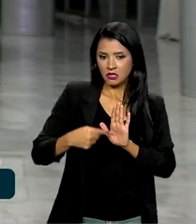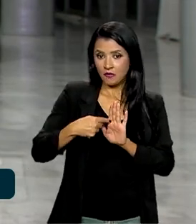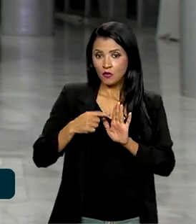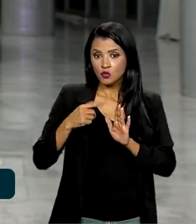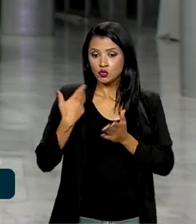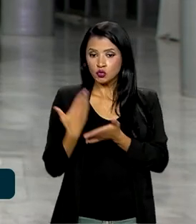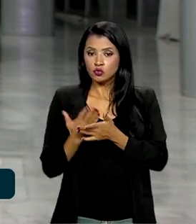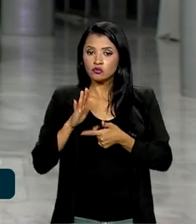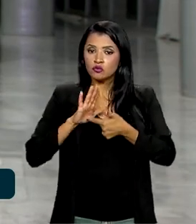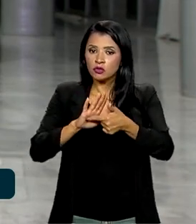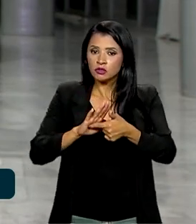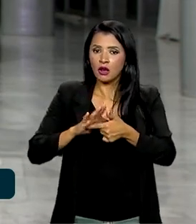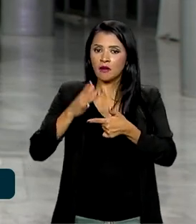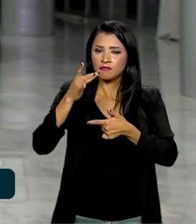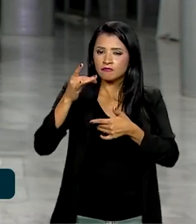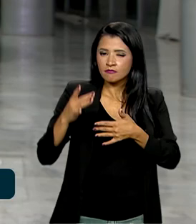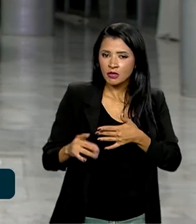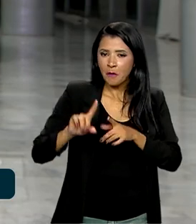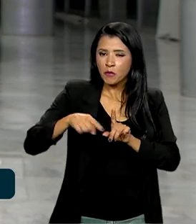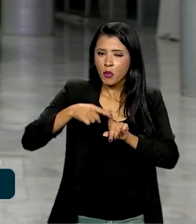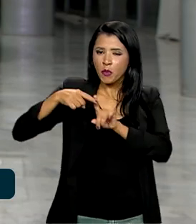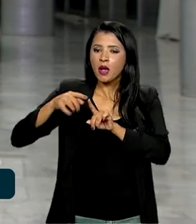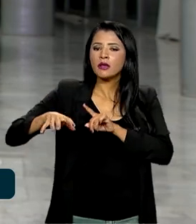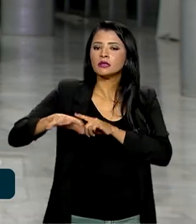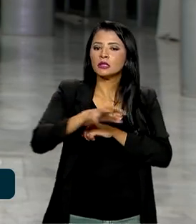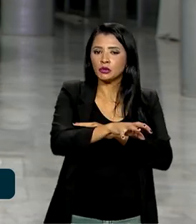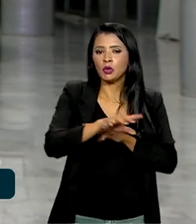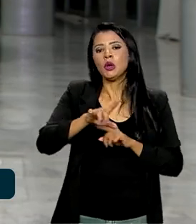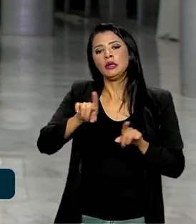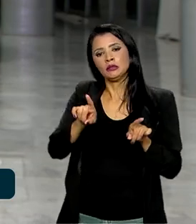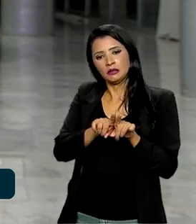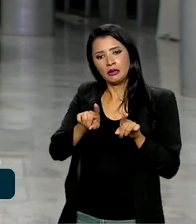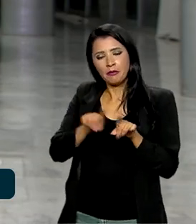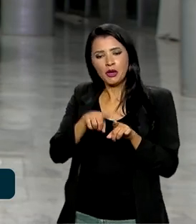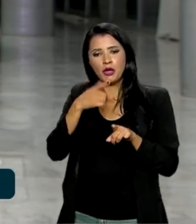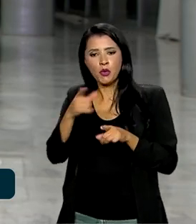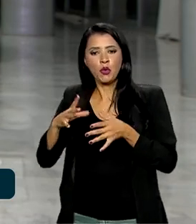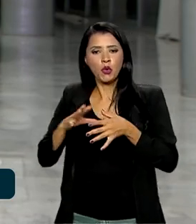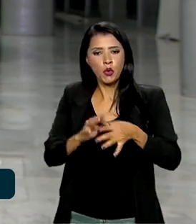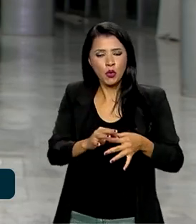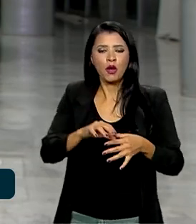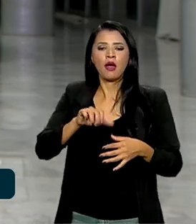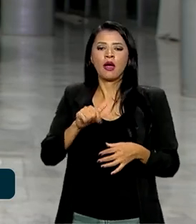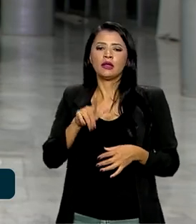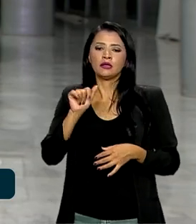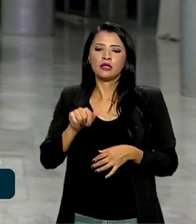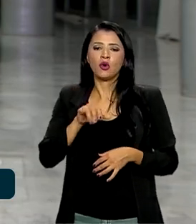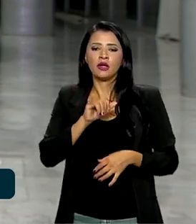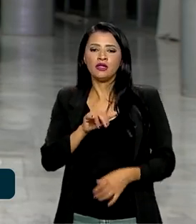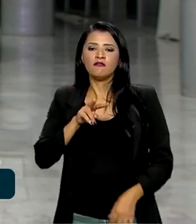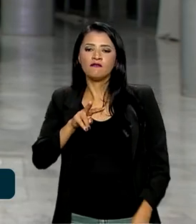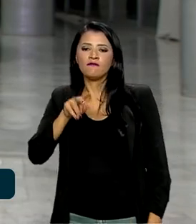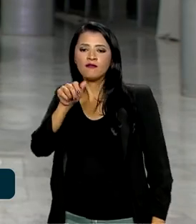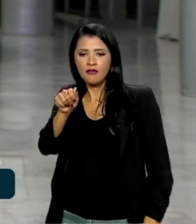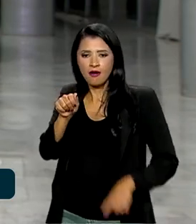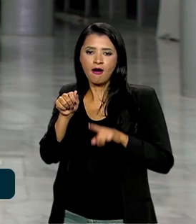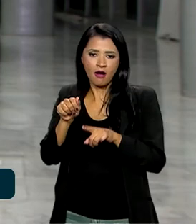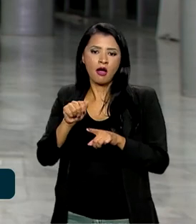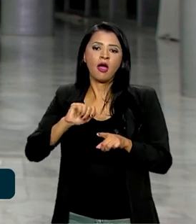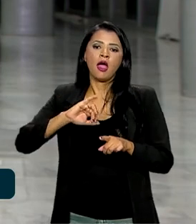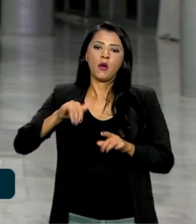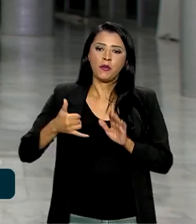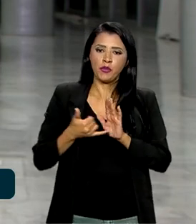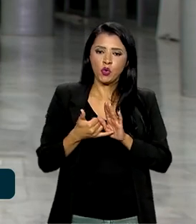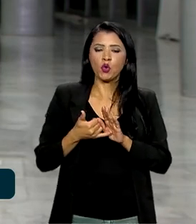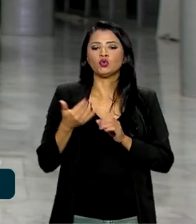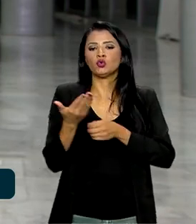impacto de cada benefício setorial, além dos cenários com alíquotas do IVA, o IVA, que é o Imposto sobre